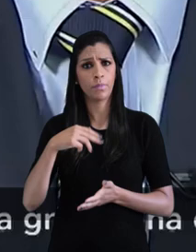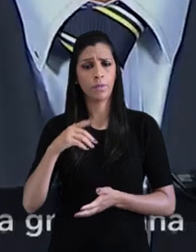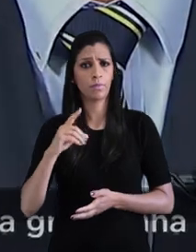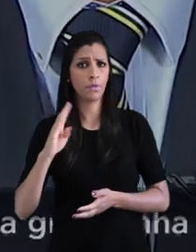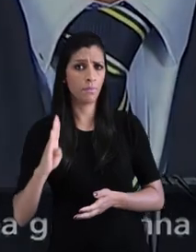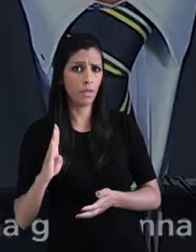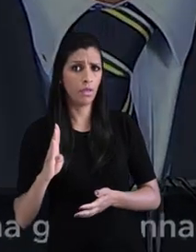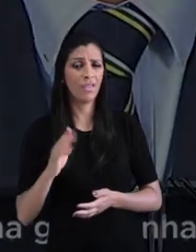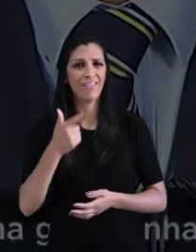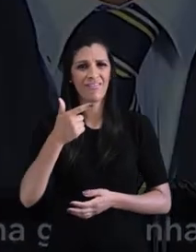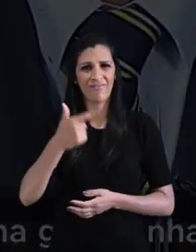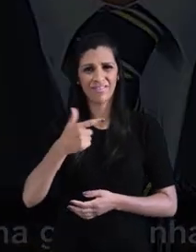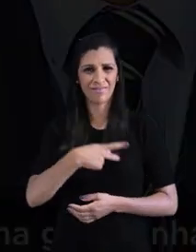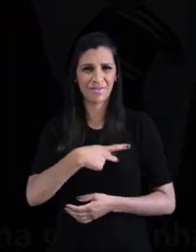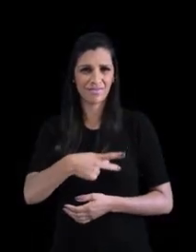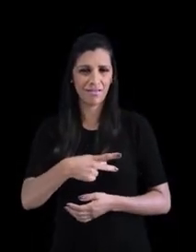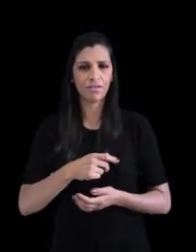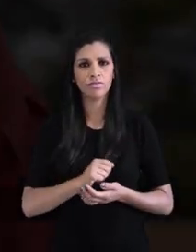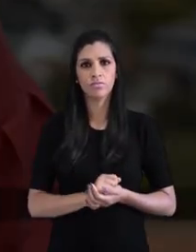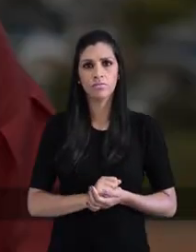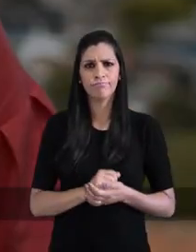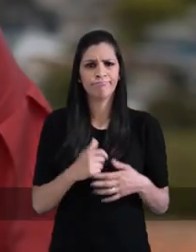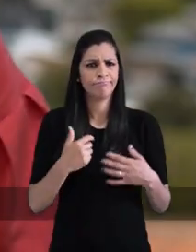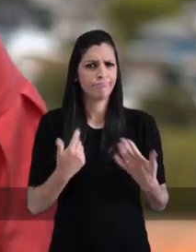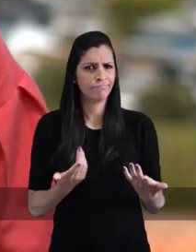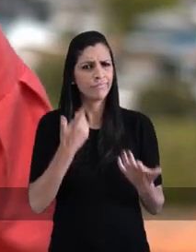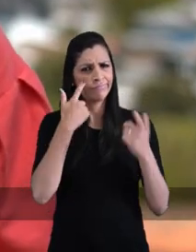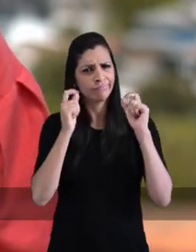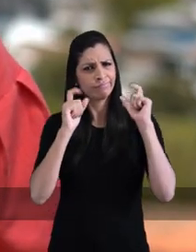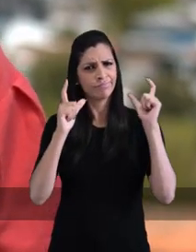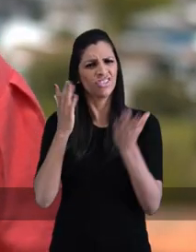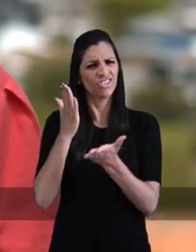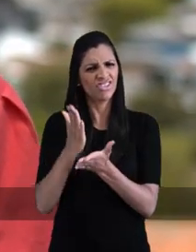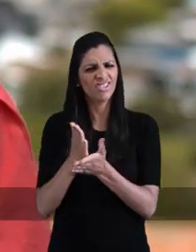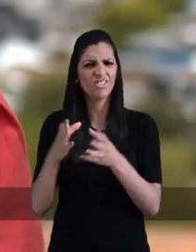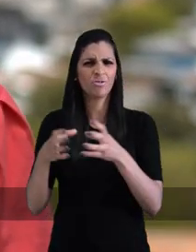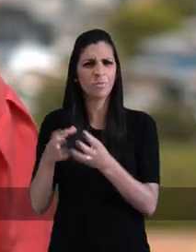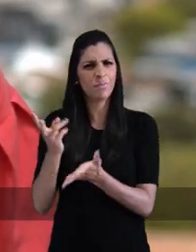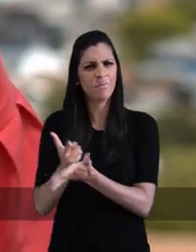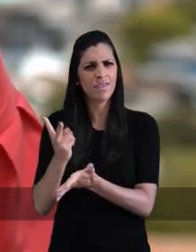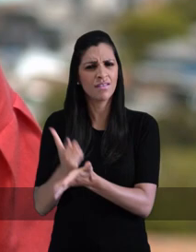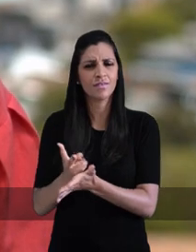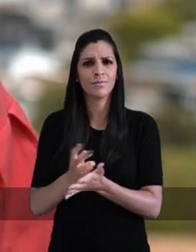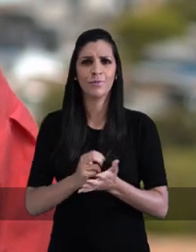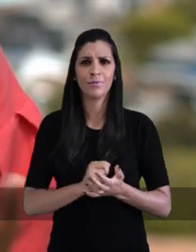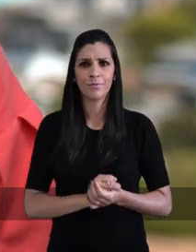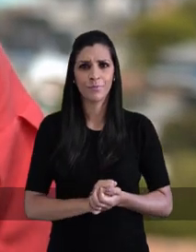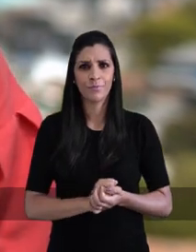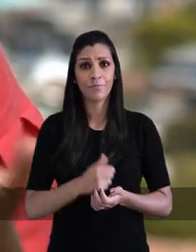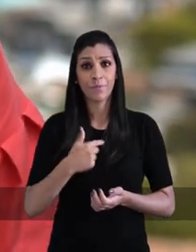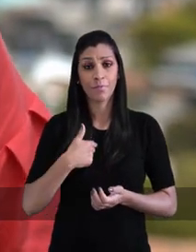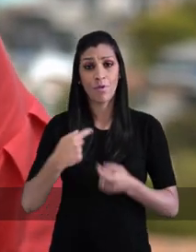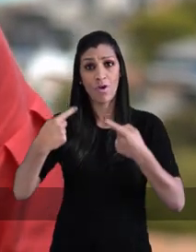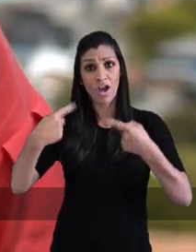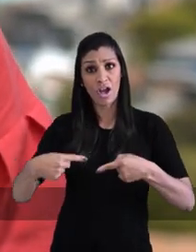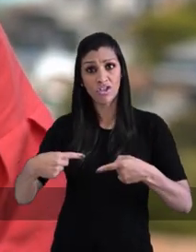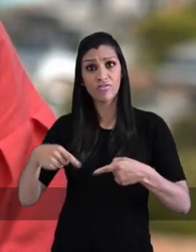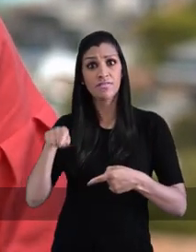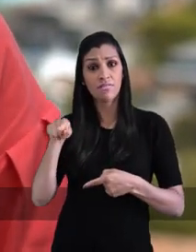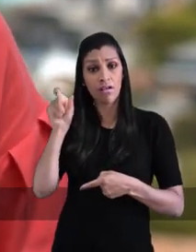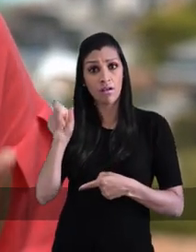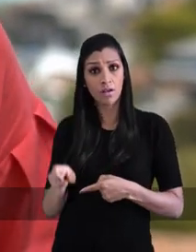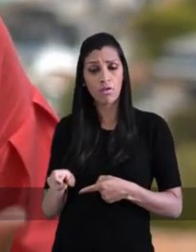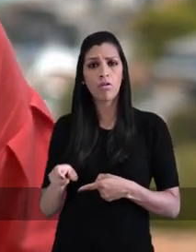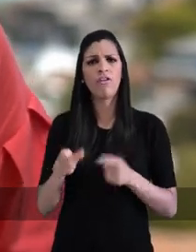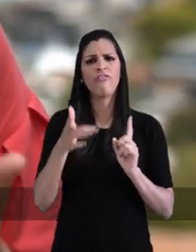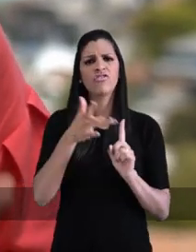turma, chega dos mesmos de sempre. Meu adversário se vitimiza dizendo que o chamei de racista e não mostra quando e nem